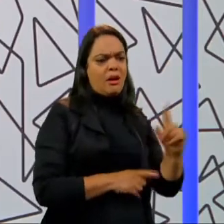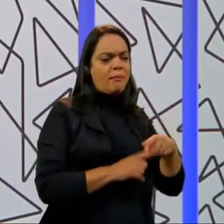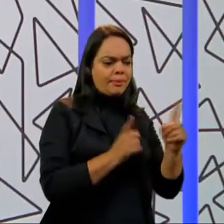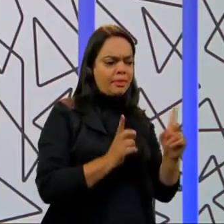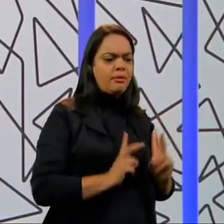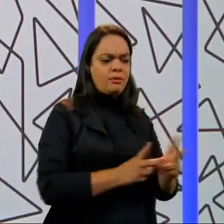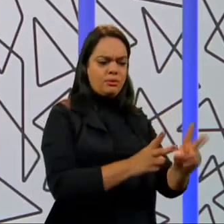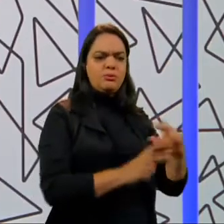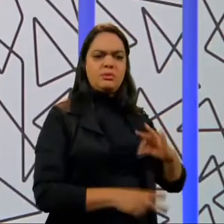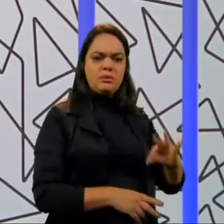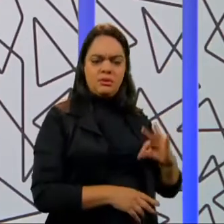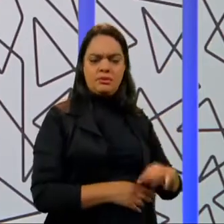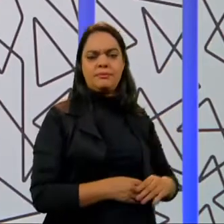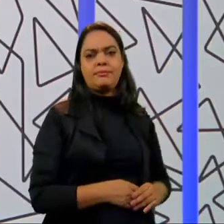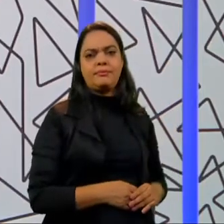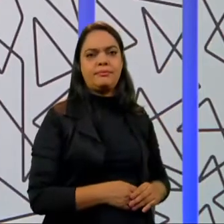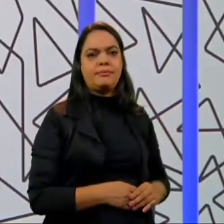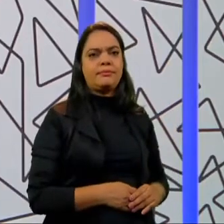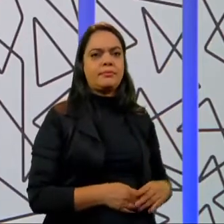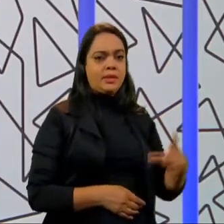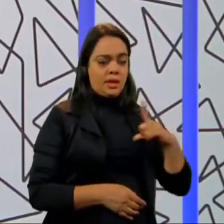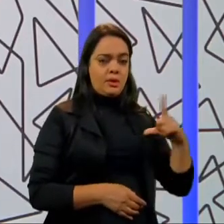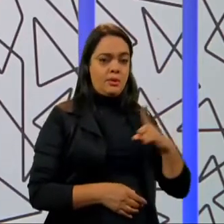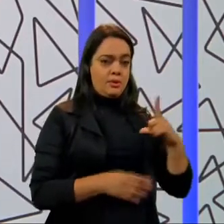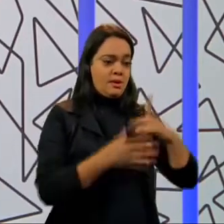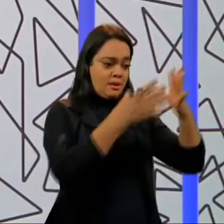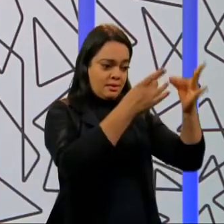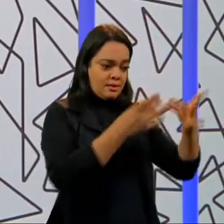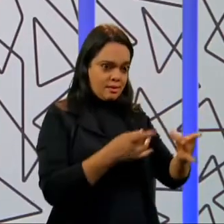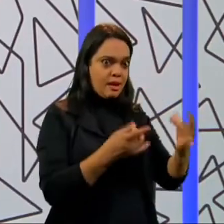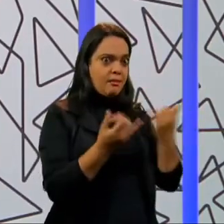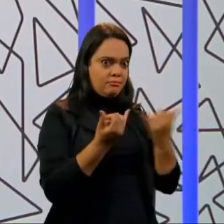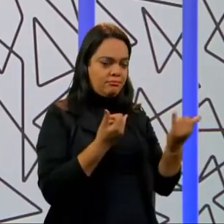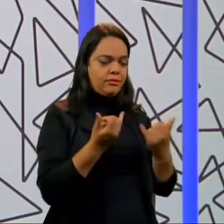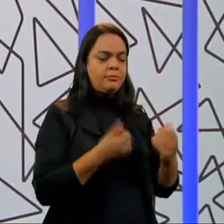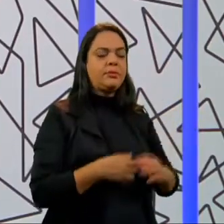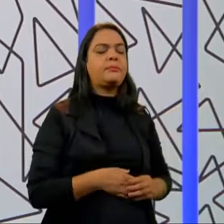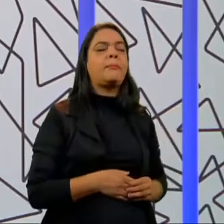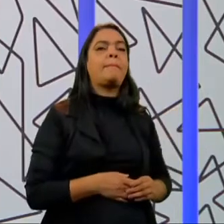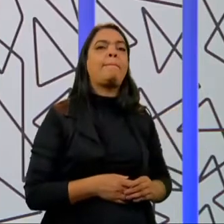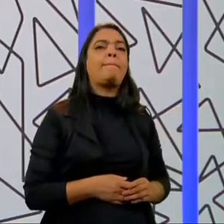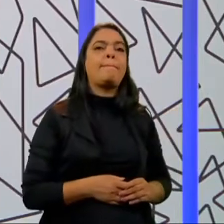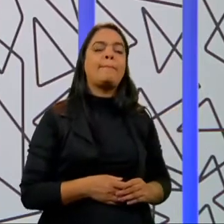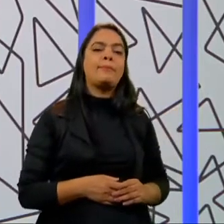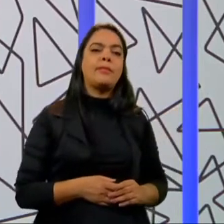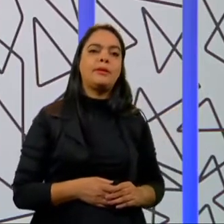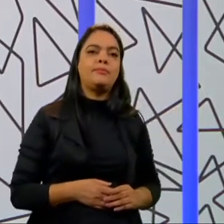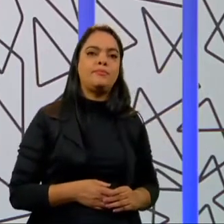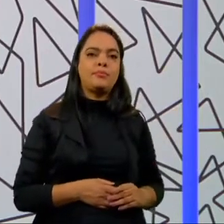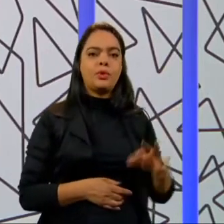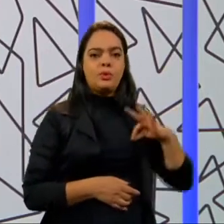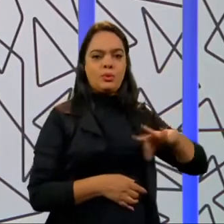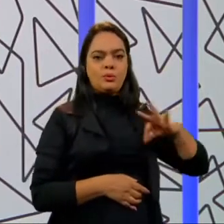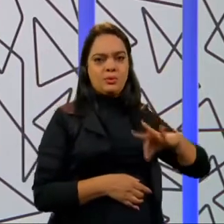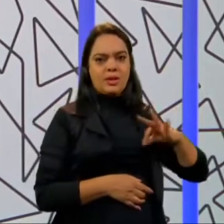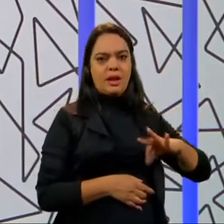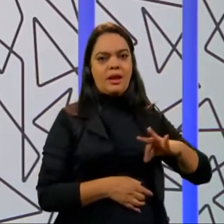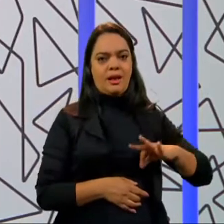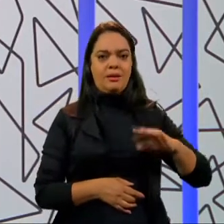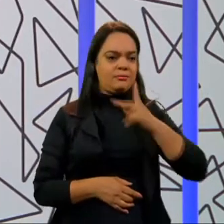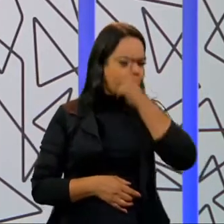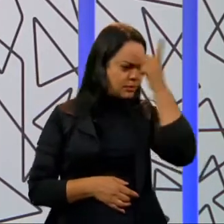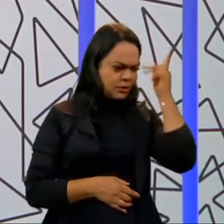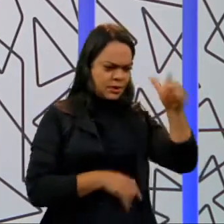analisa a renda, né? Eu estou até com essa informação aqui de quanto que é o rendimento médio do trabalhador, né?